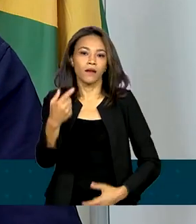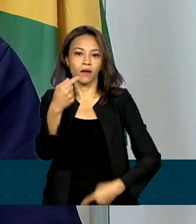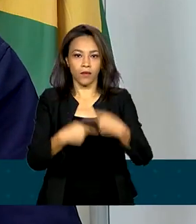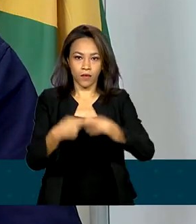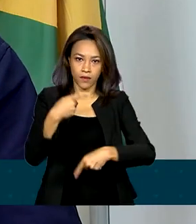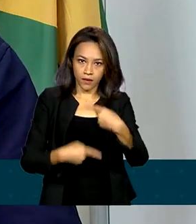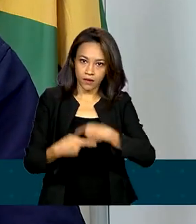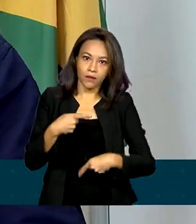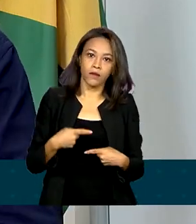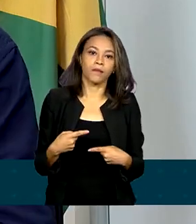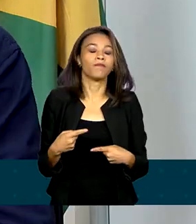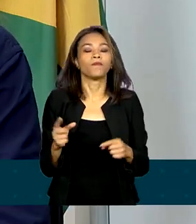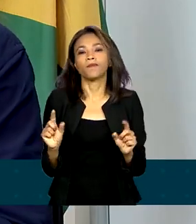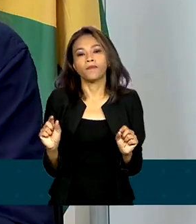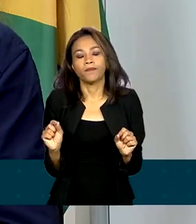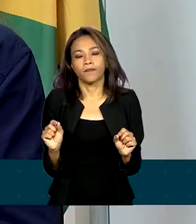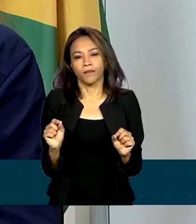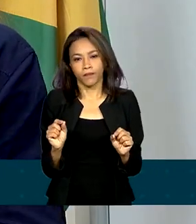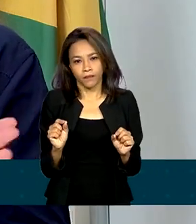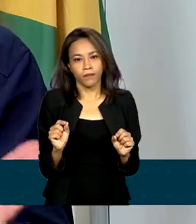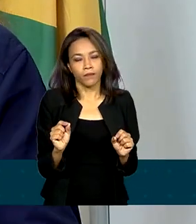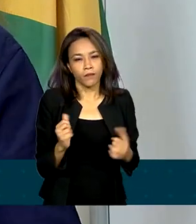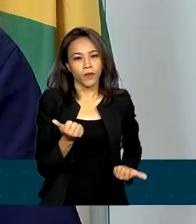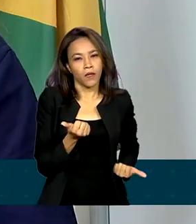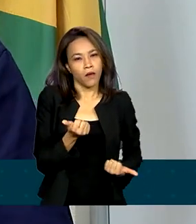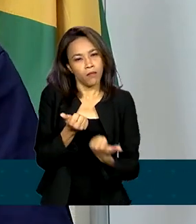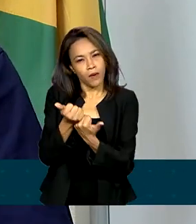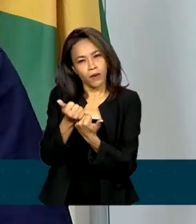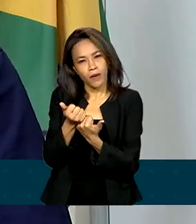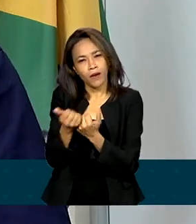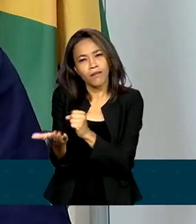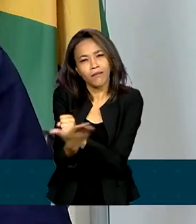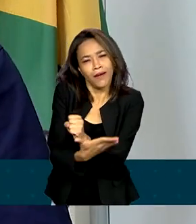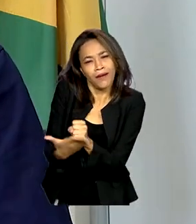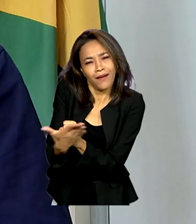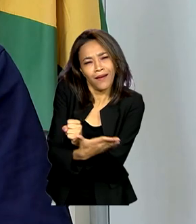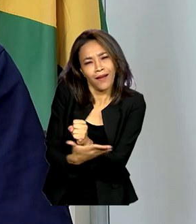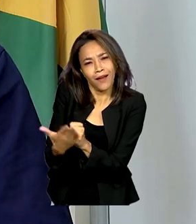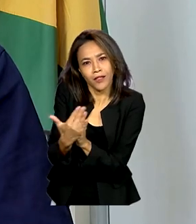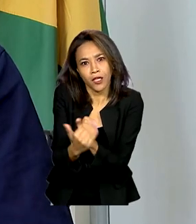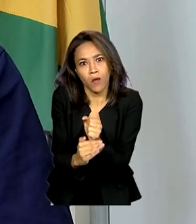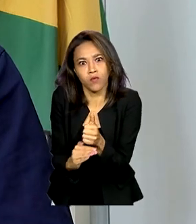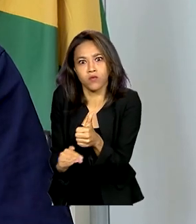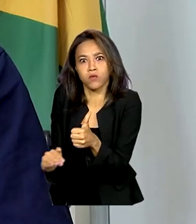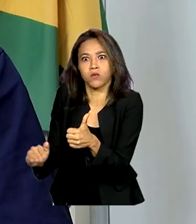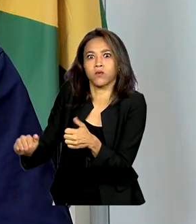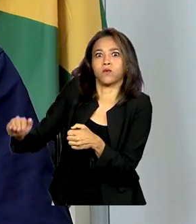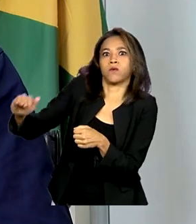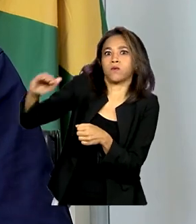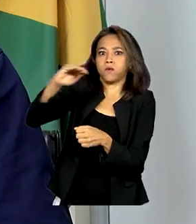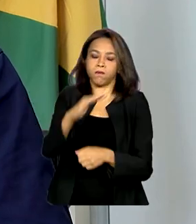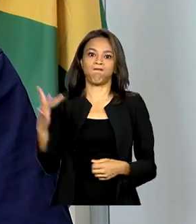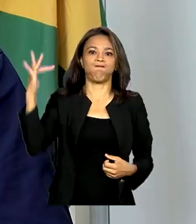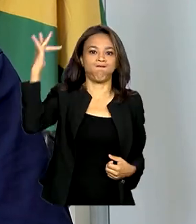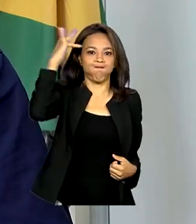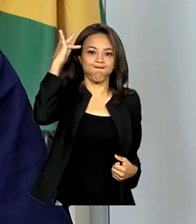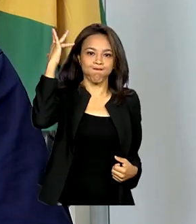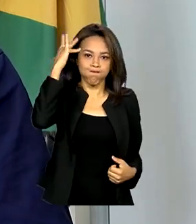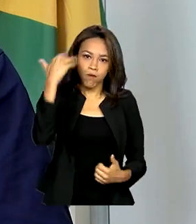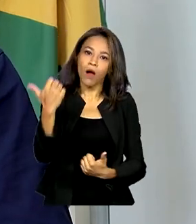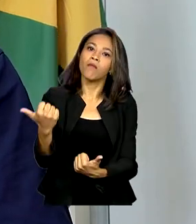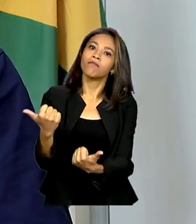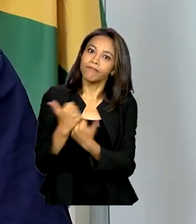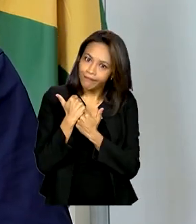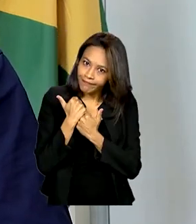da base até o alto rendimento e é uma política que o Ministério